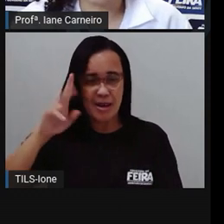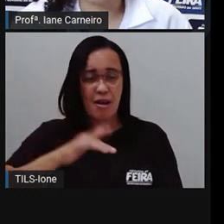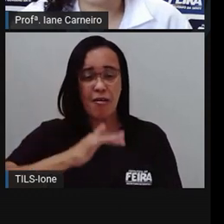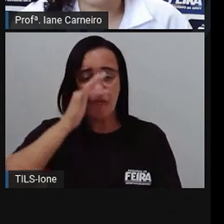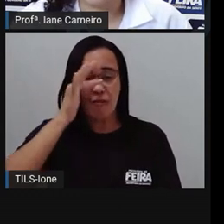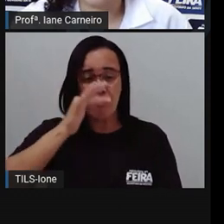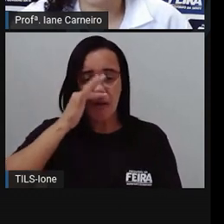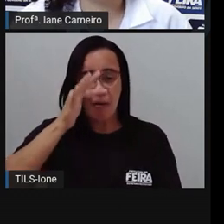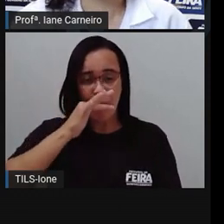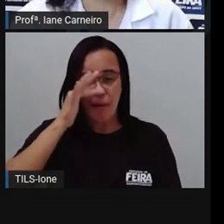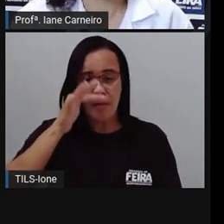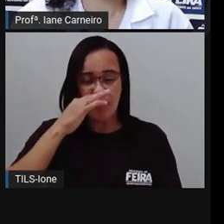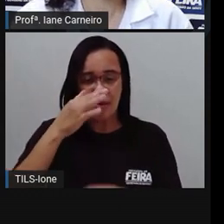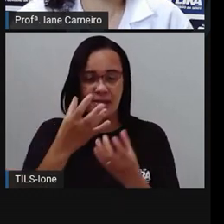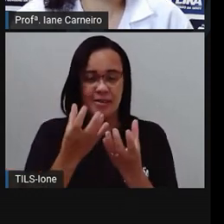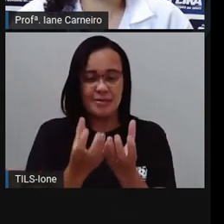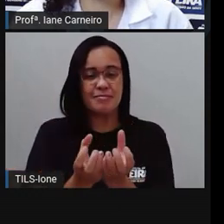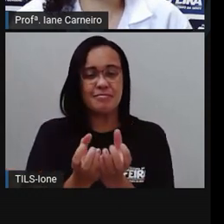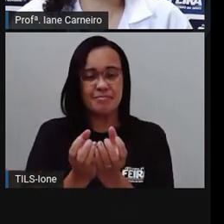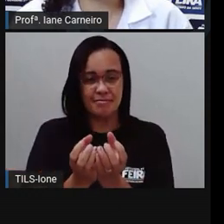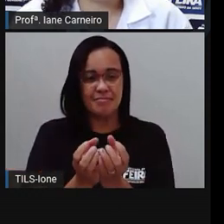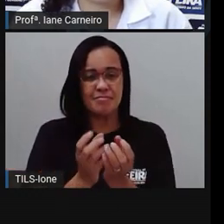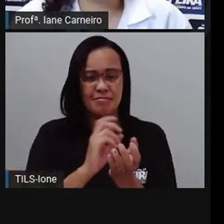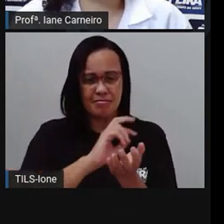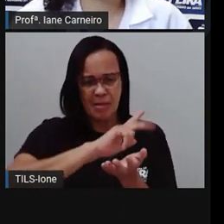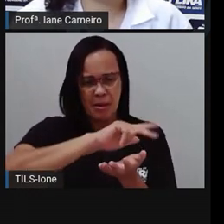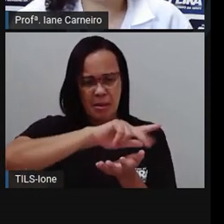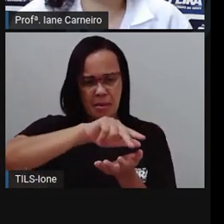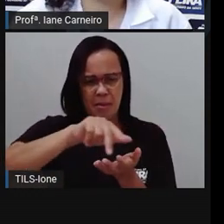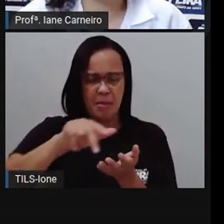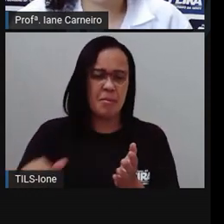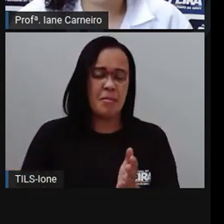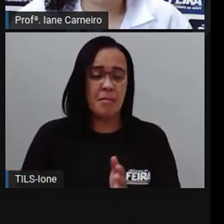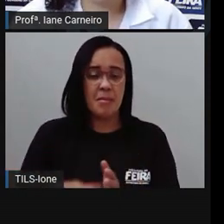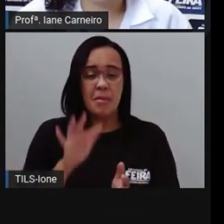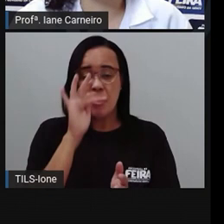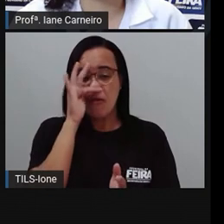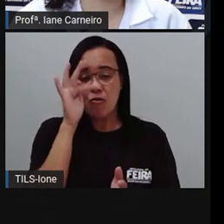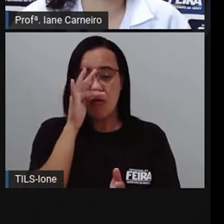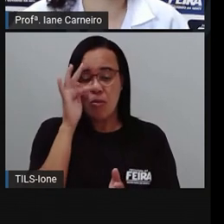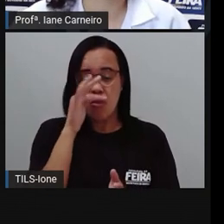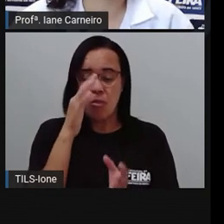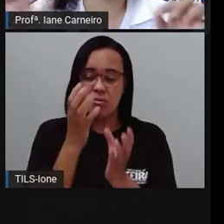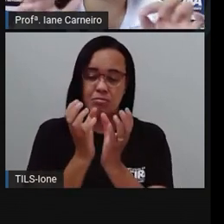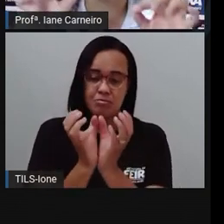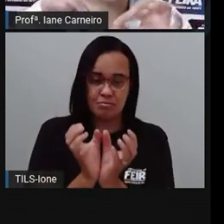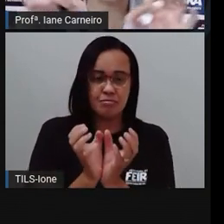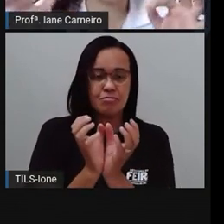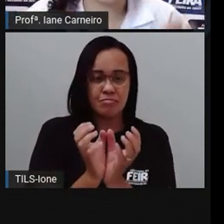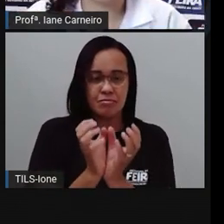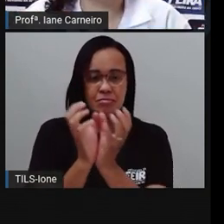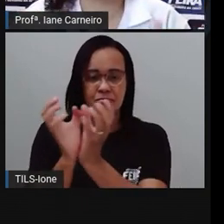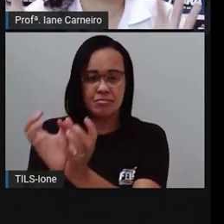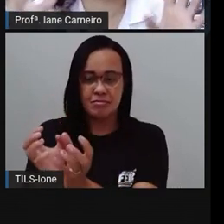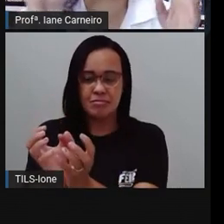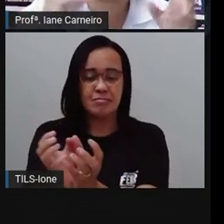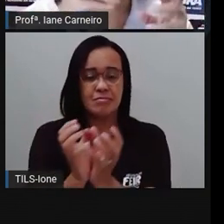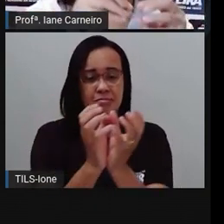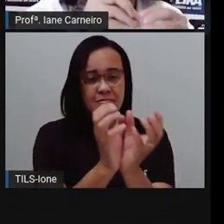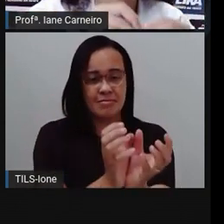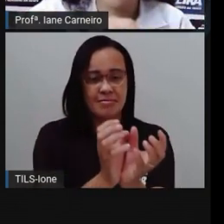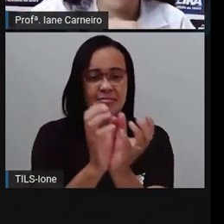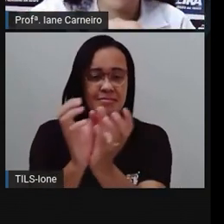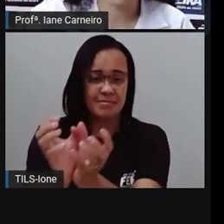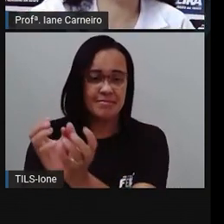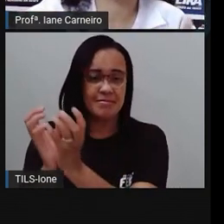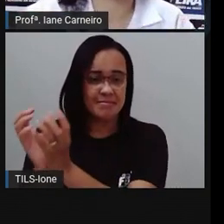Sabe o que é polinização? É quando, né, os animais, as abelhas principalmente, né, elas vão de flor em flor. Ela vai